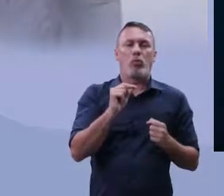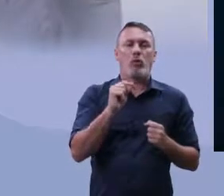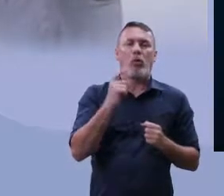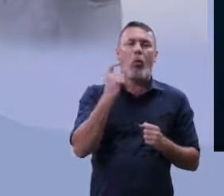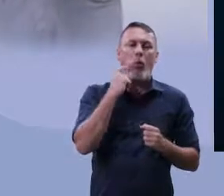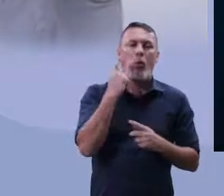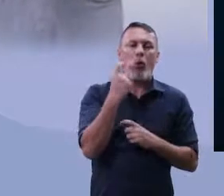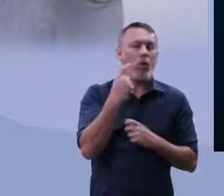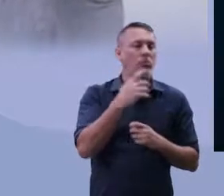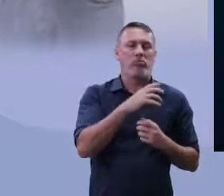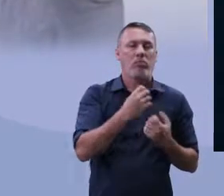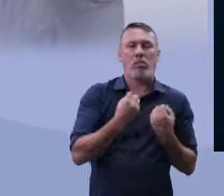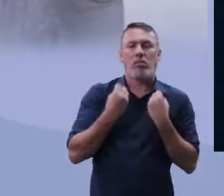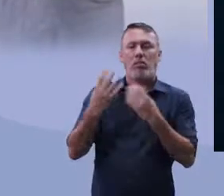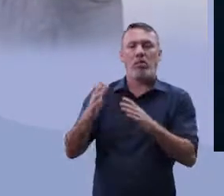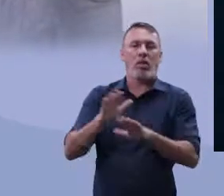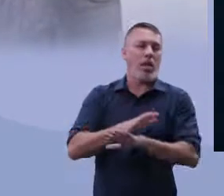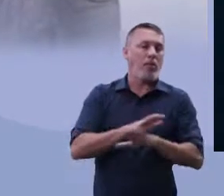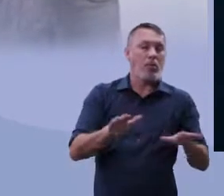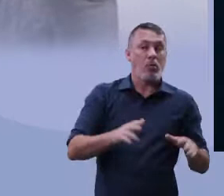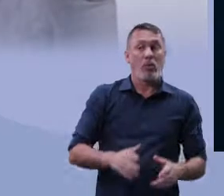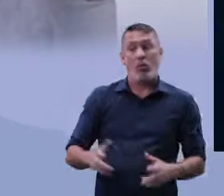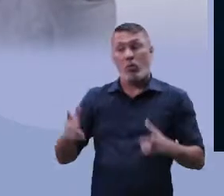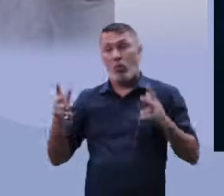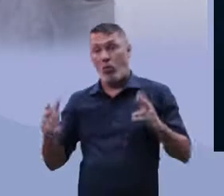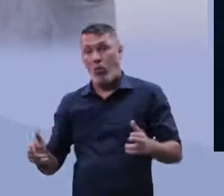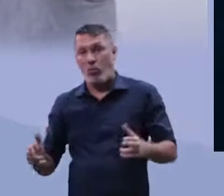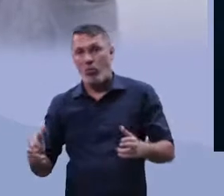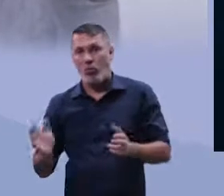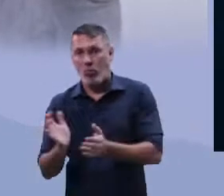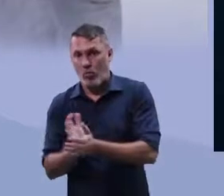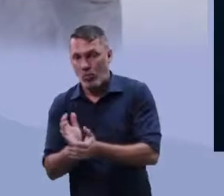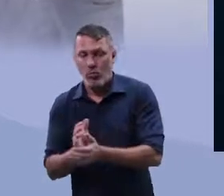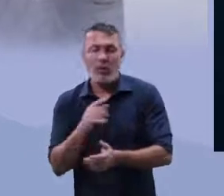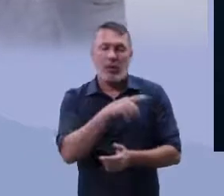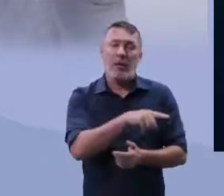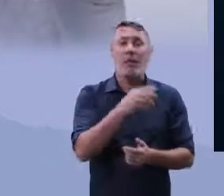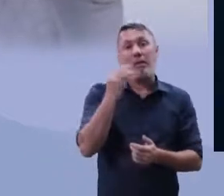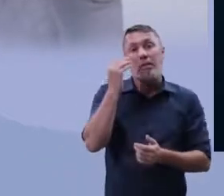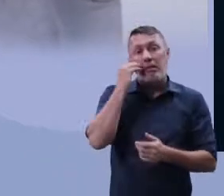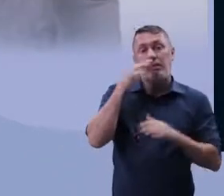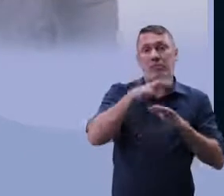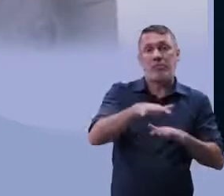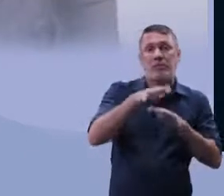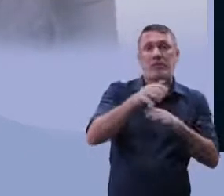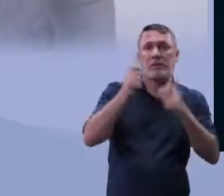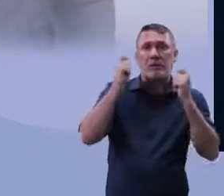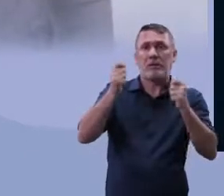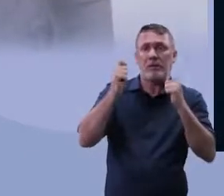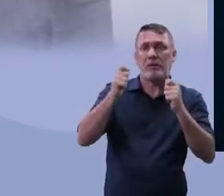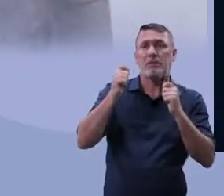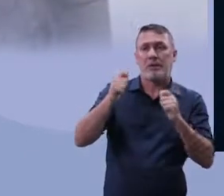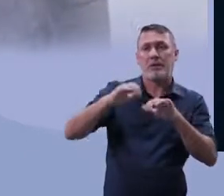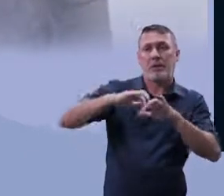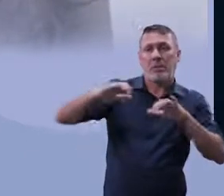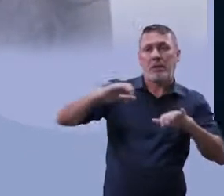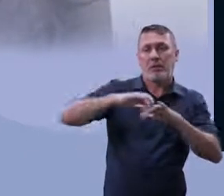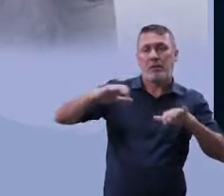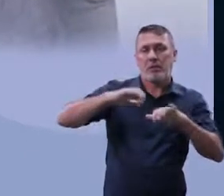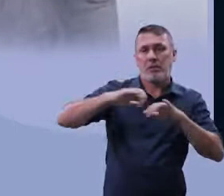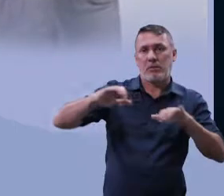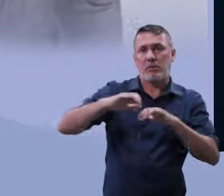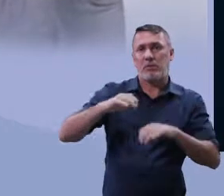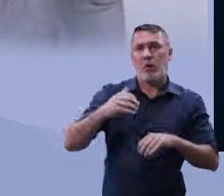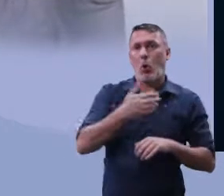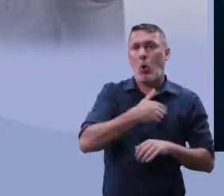e, assim como a galera da Cataluña, tentou pelas vias legais a sua emancipação, mas que, mais uma vez,